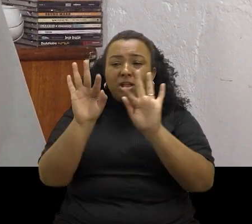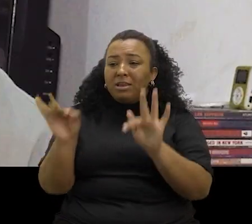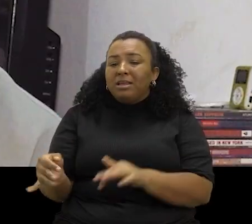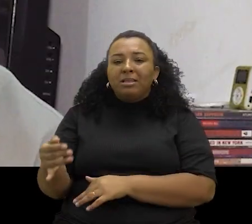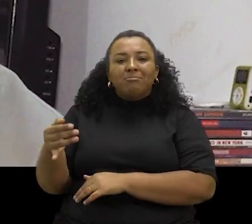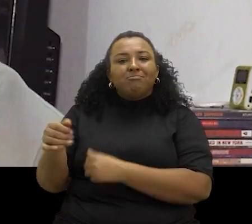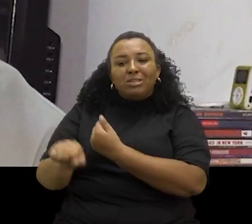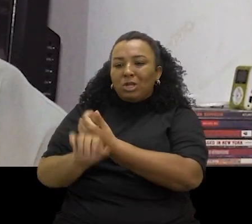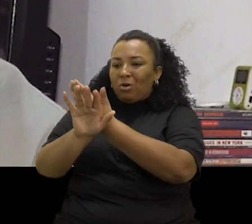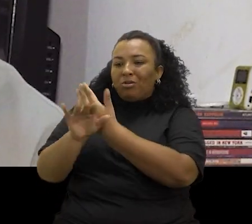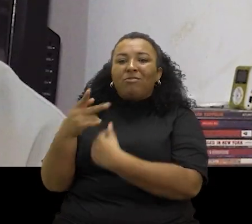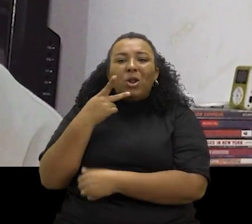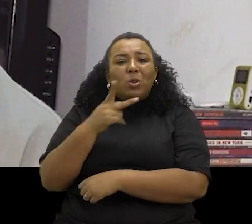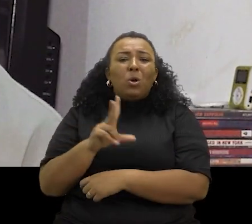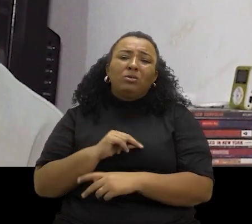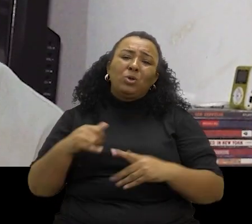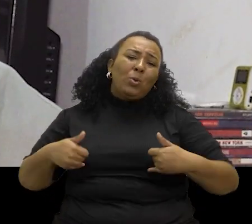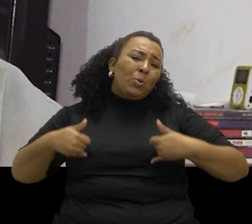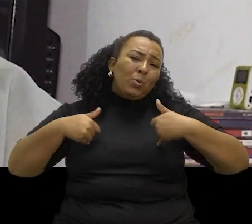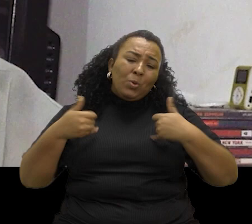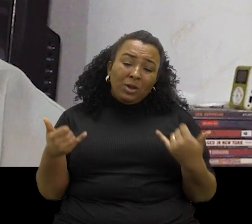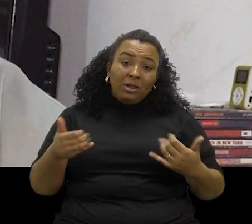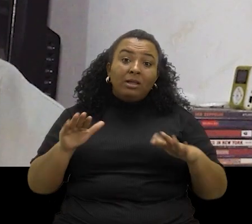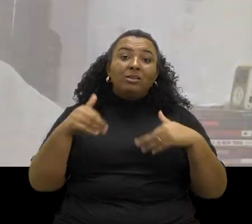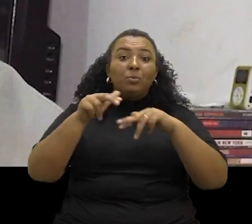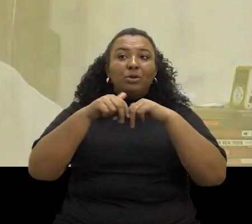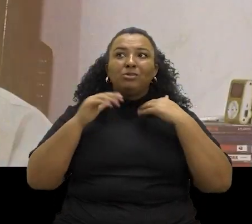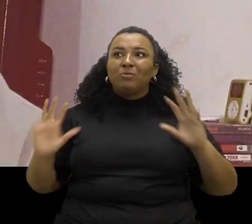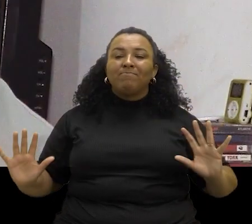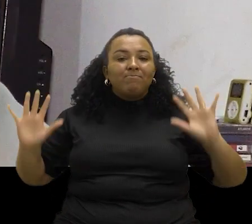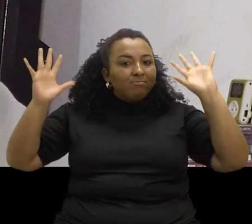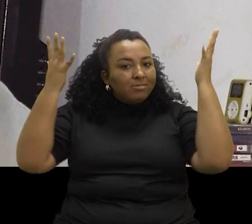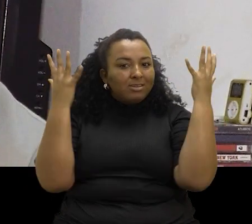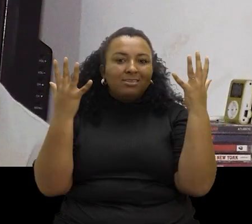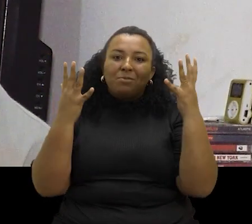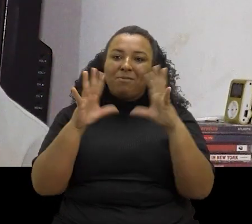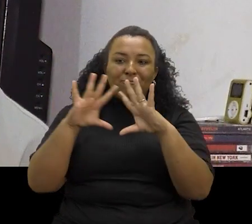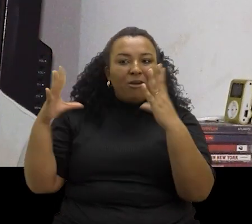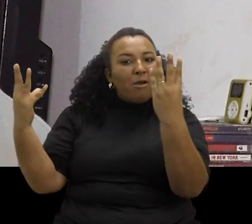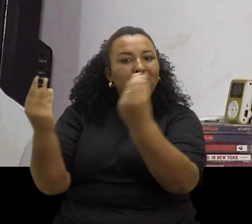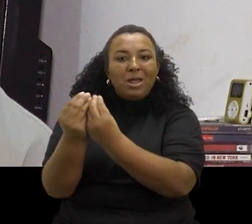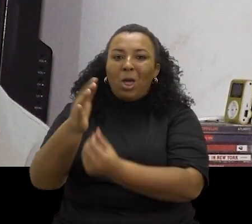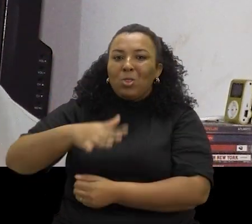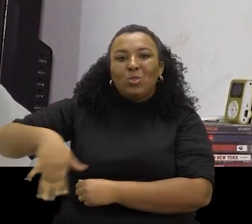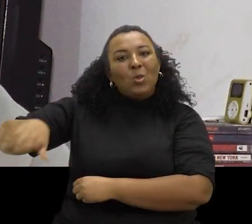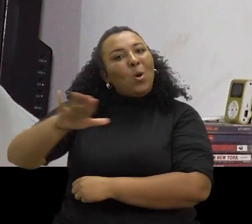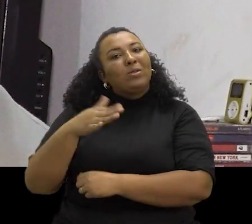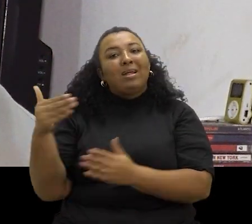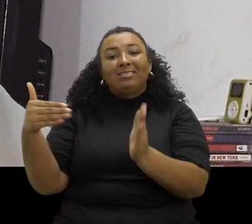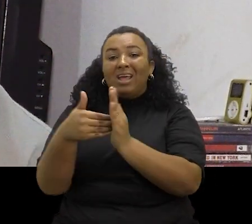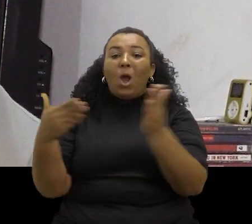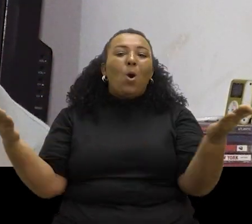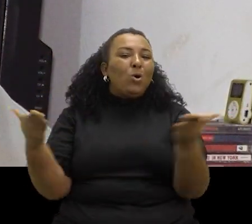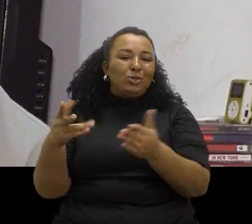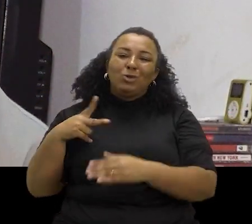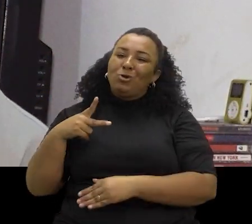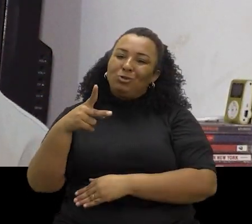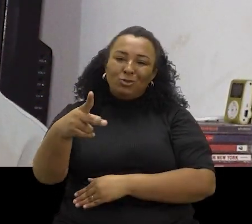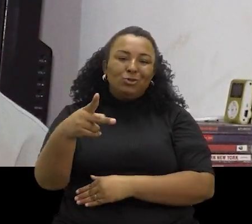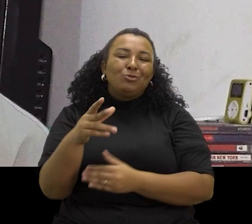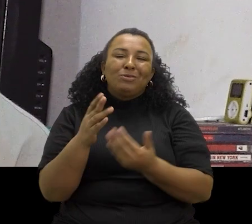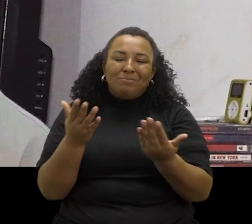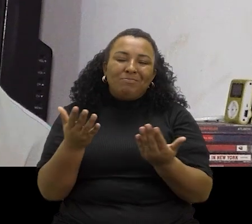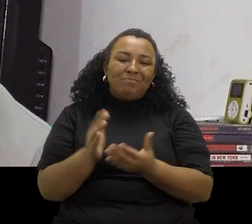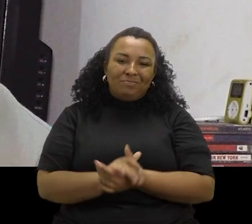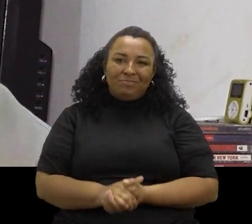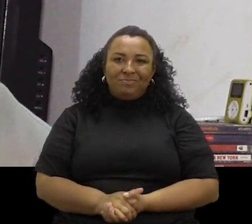meu pai ficou muito feliz, me ligou, nossa filho, que orgulho. Minha mãe, mesma coisa. Então foi uma comemoração muito grande, toda a minha família, que até hoje